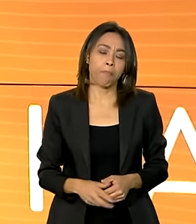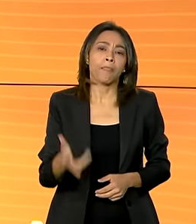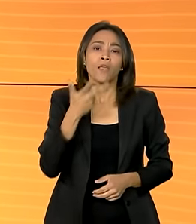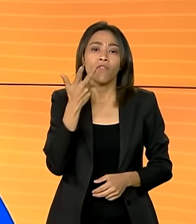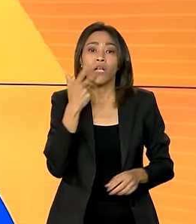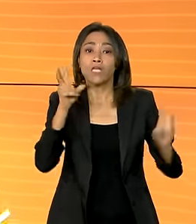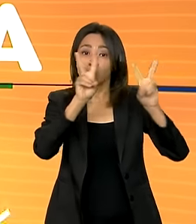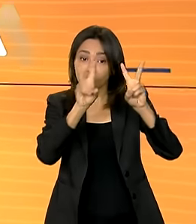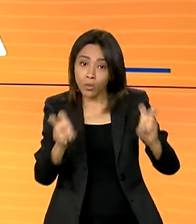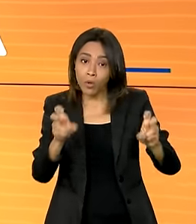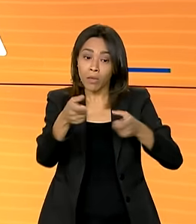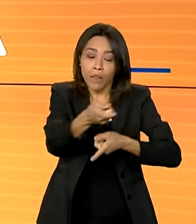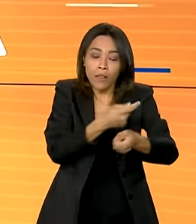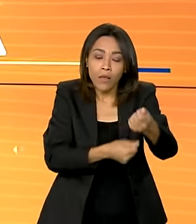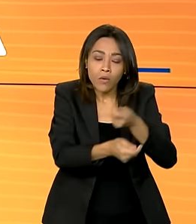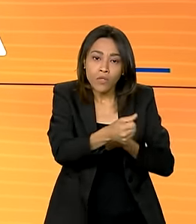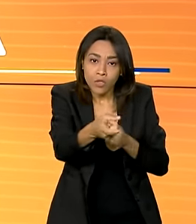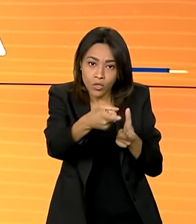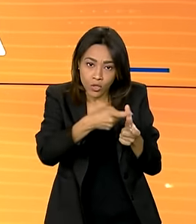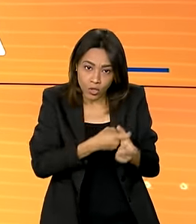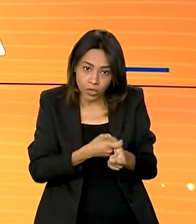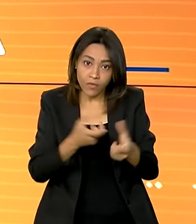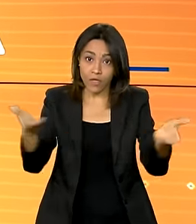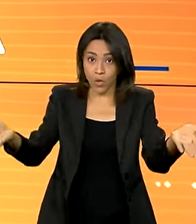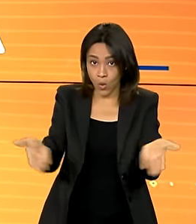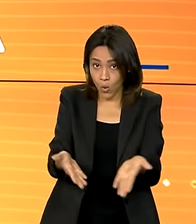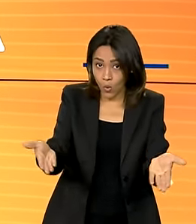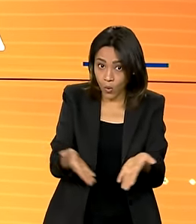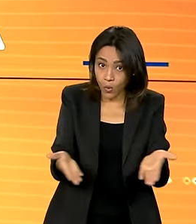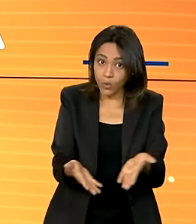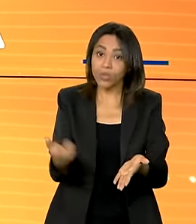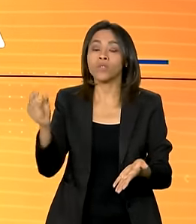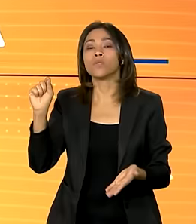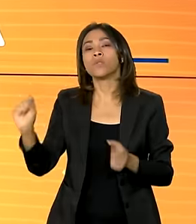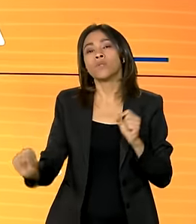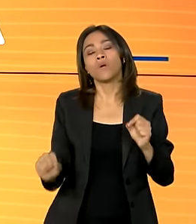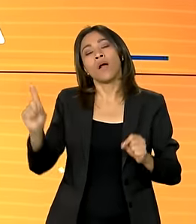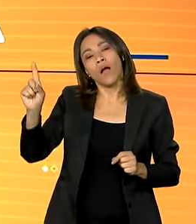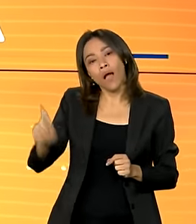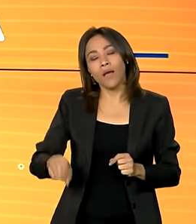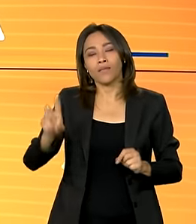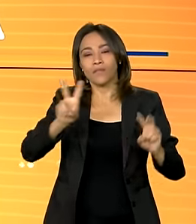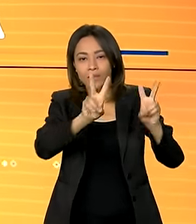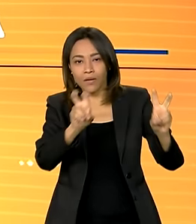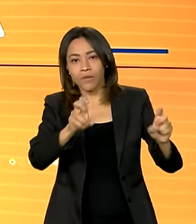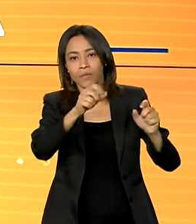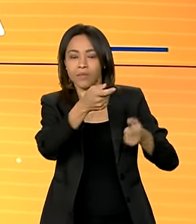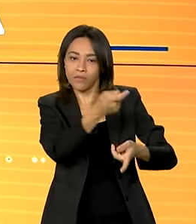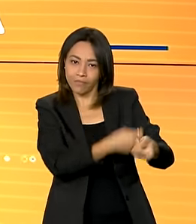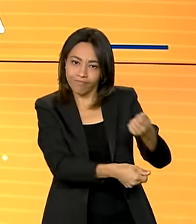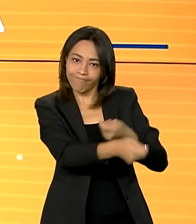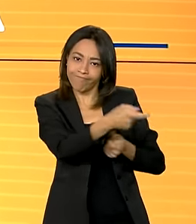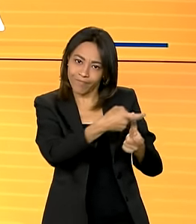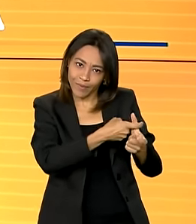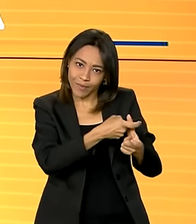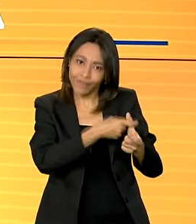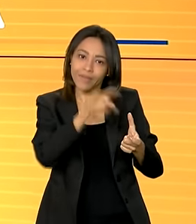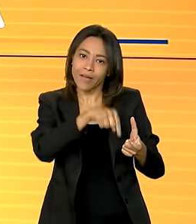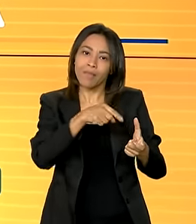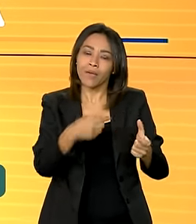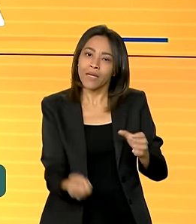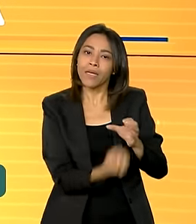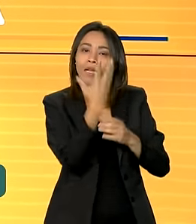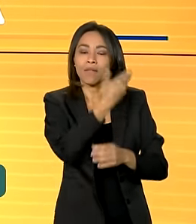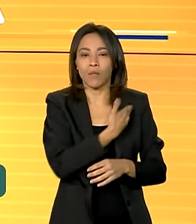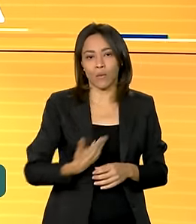renegociação de dívidas, o assunto do nosso quadro Brasil no Rumo Certo é sobre o desenrola, criado pelo governo federal para